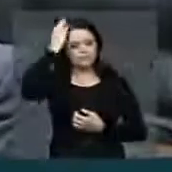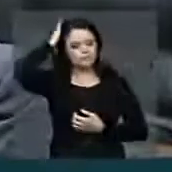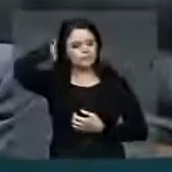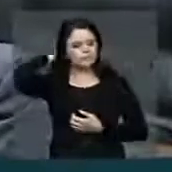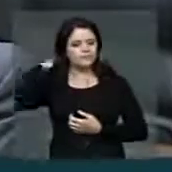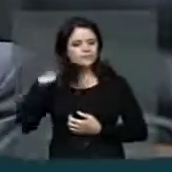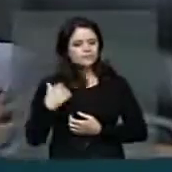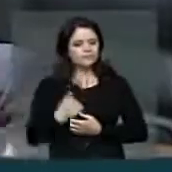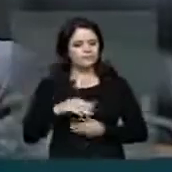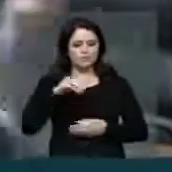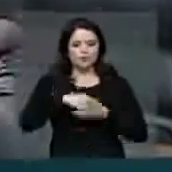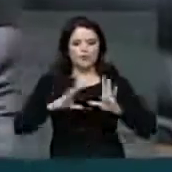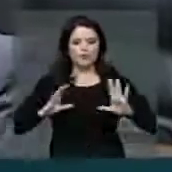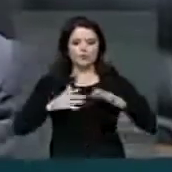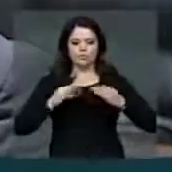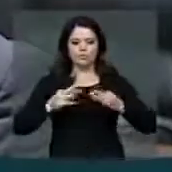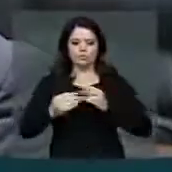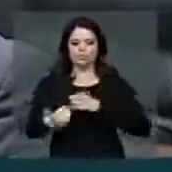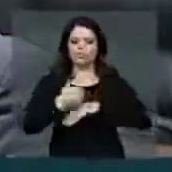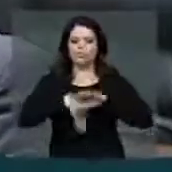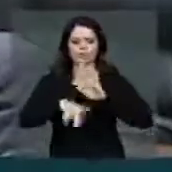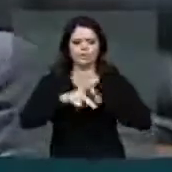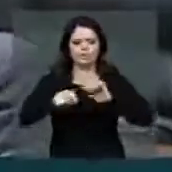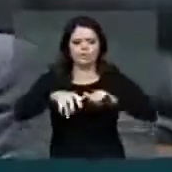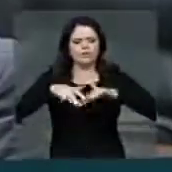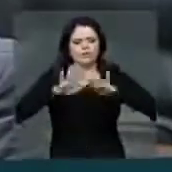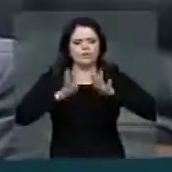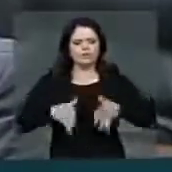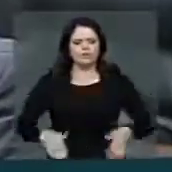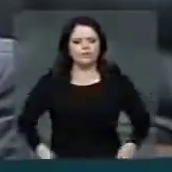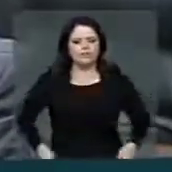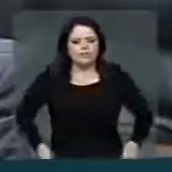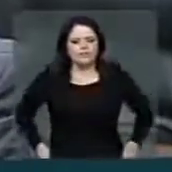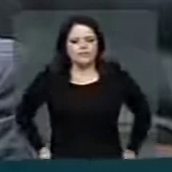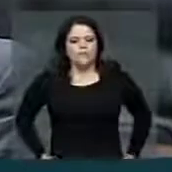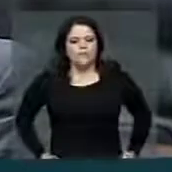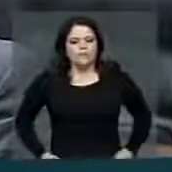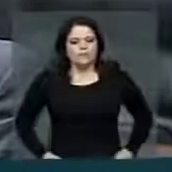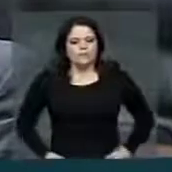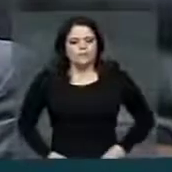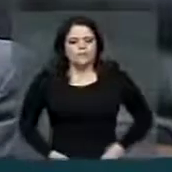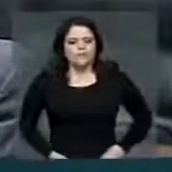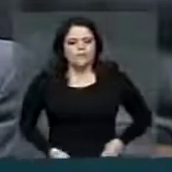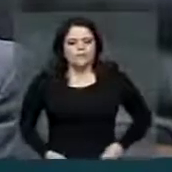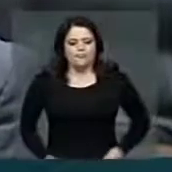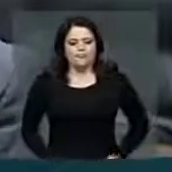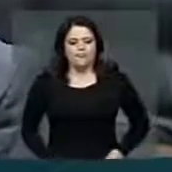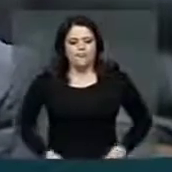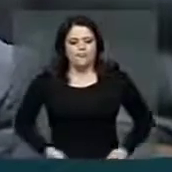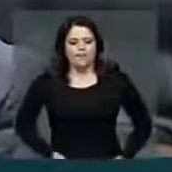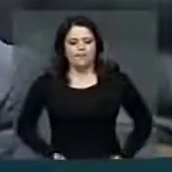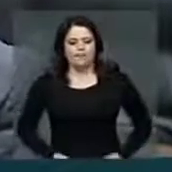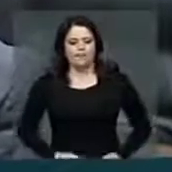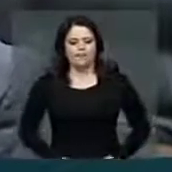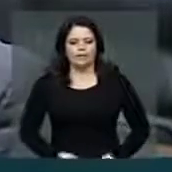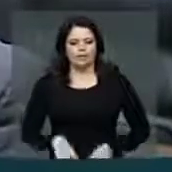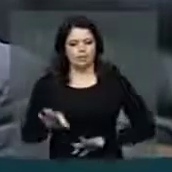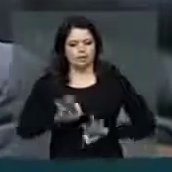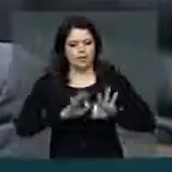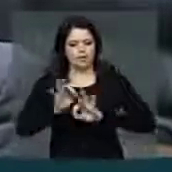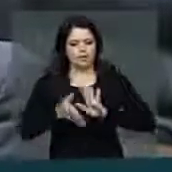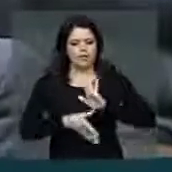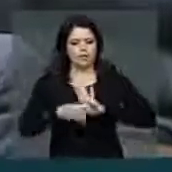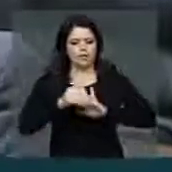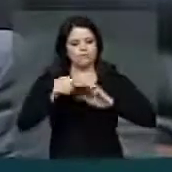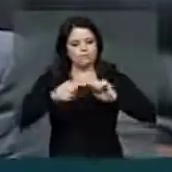própria, já está vindo para plenário. Vossa Excelência poderia preparar uma emenda para nós apresentarmos aqui